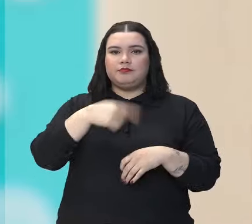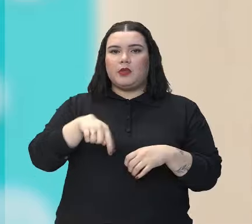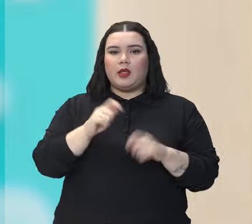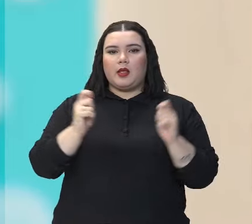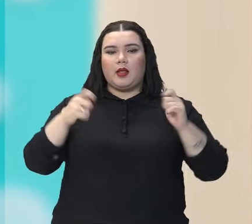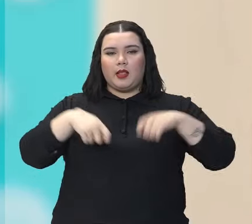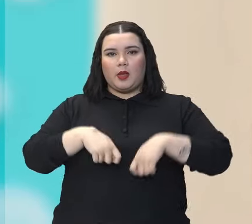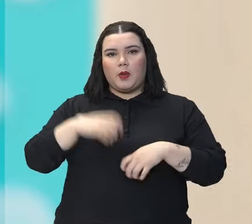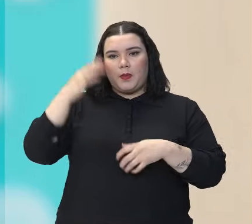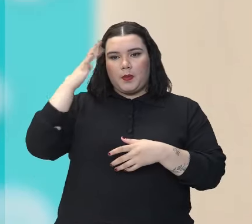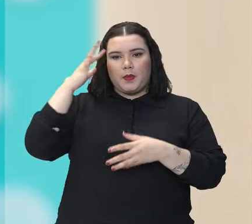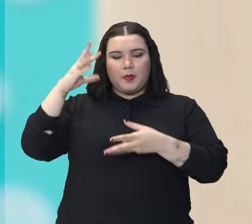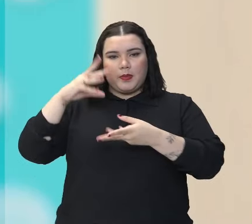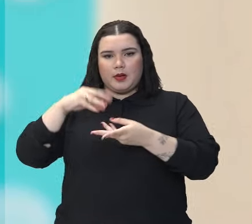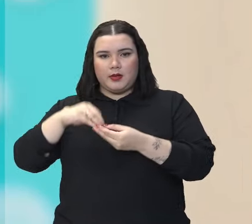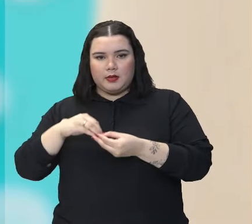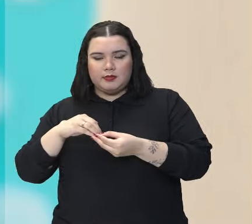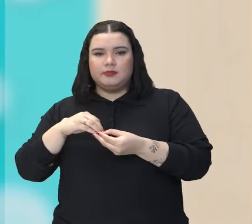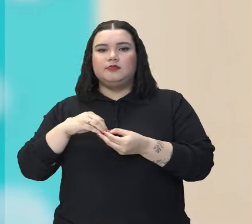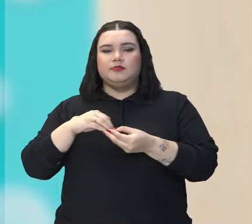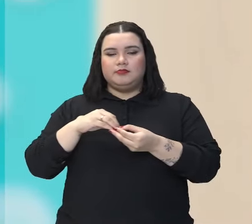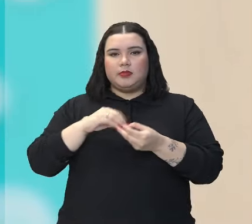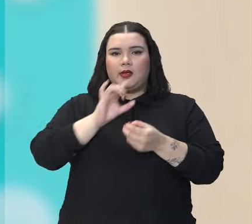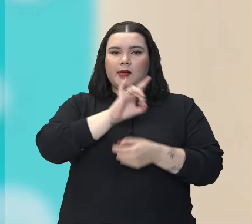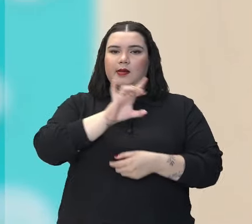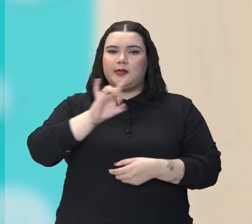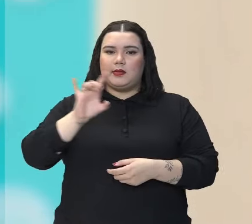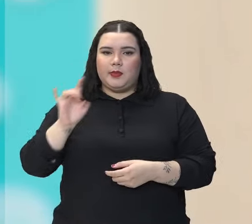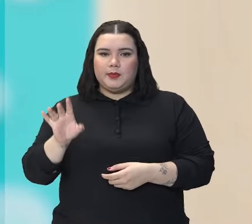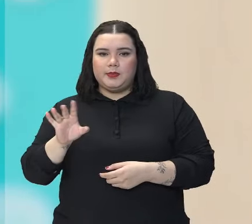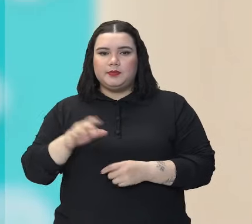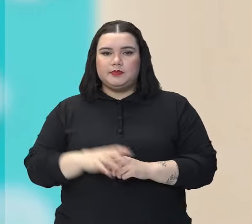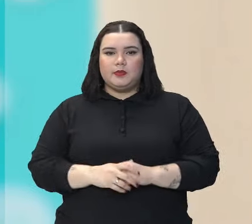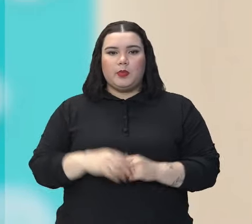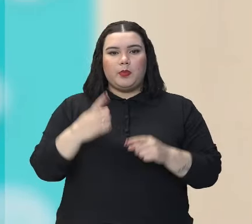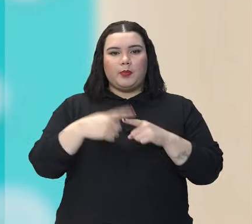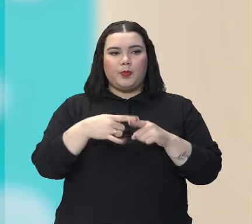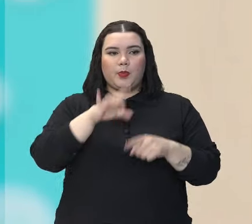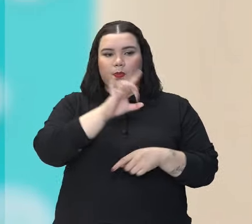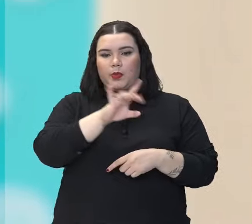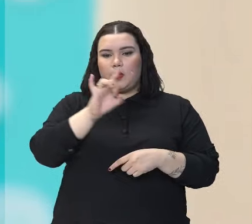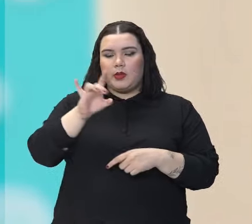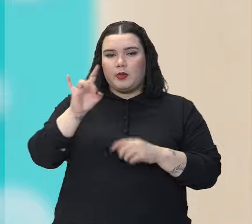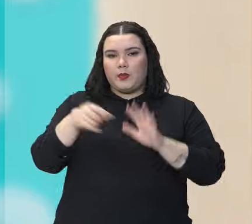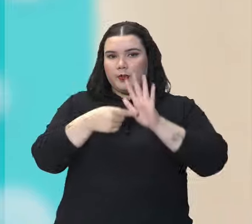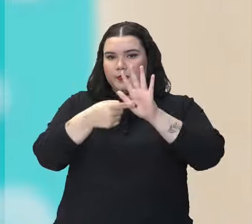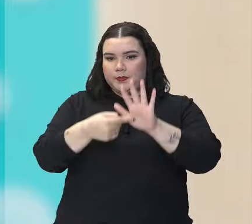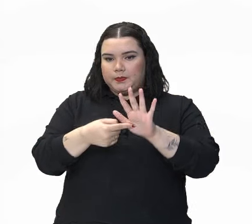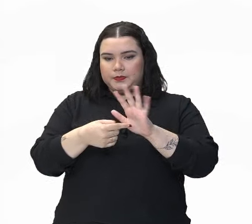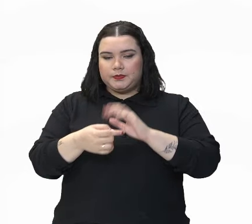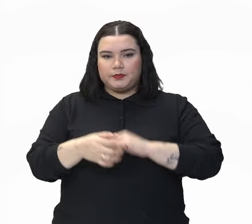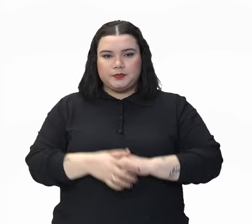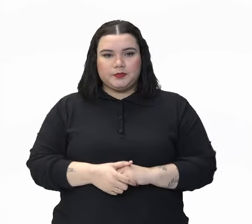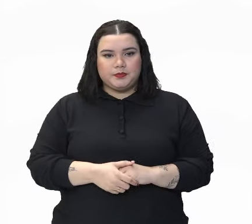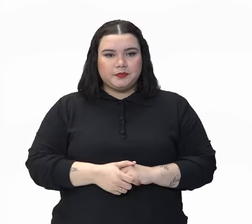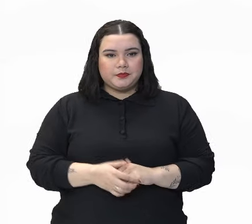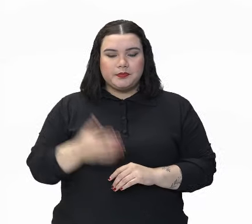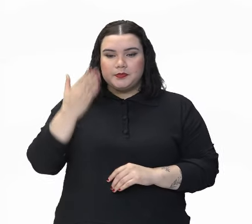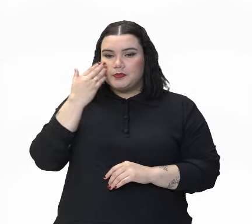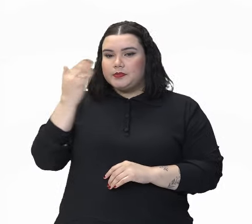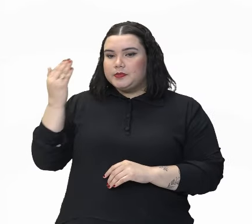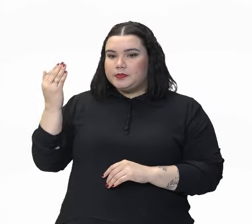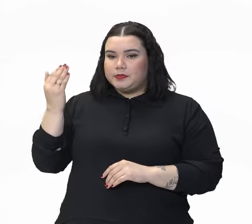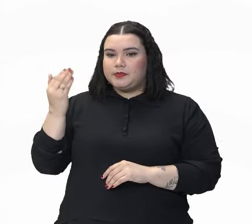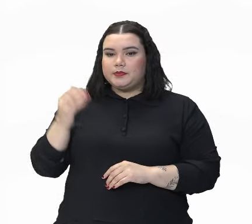entender o sentido de cada um, o que cada um quer expressar. Então, vamos para o nosso